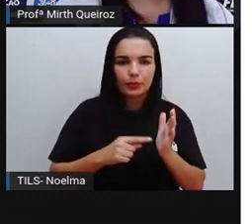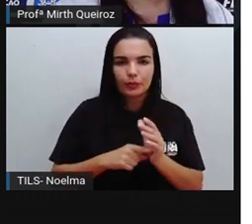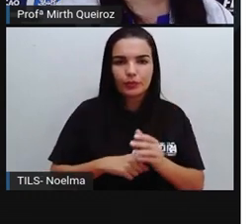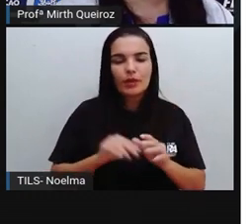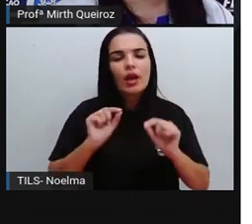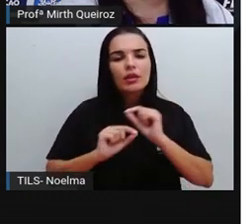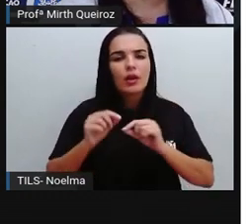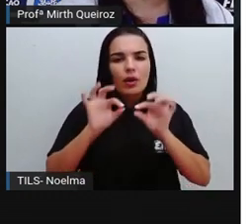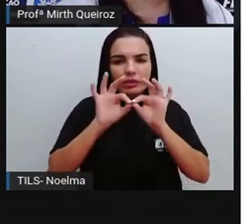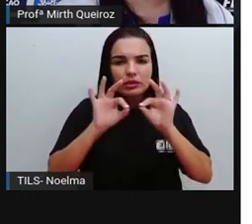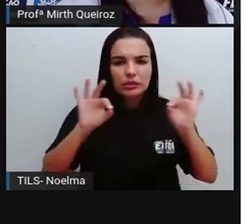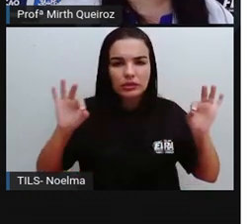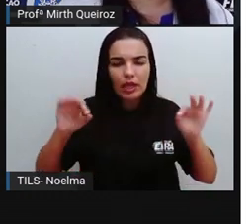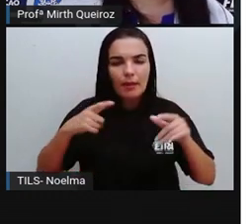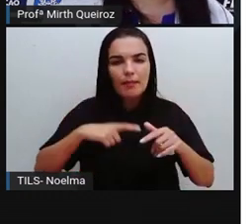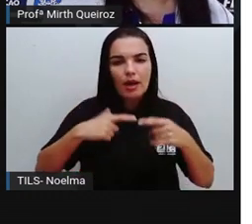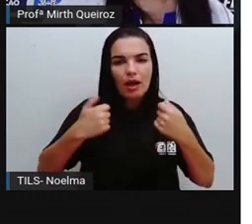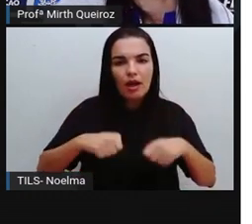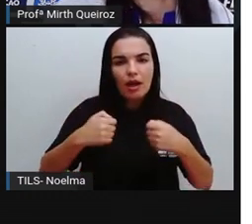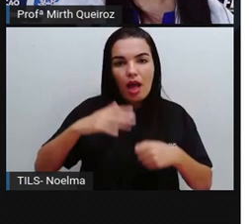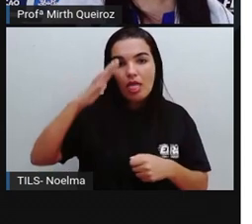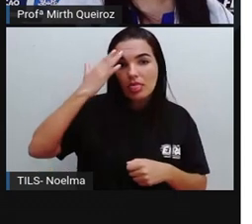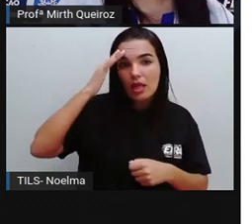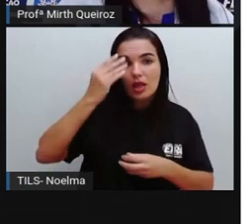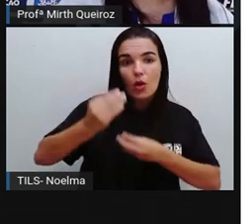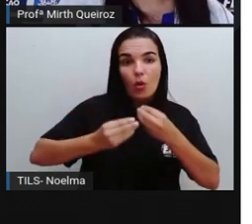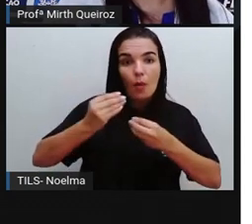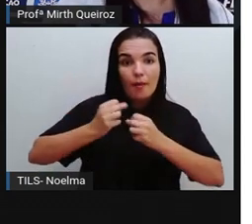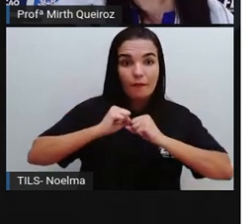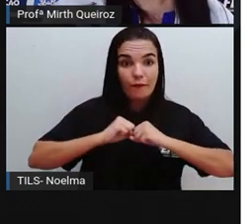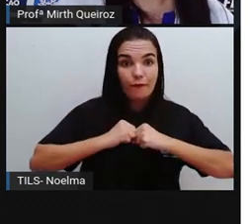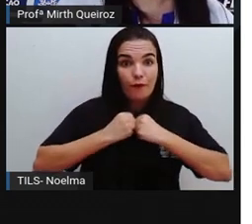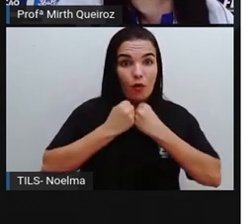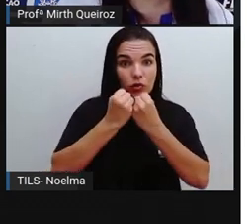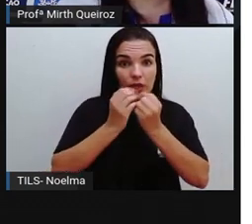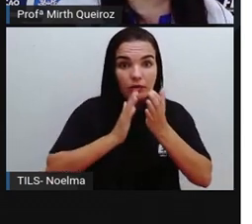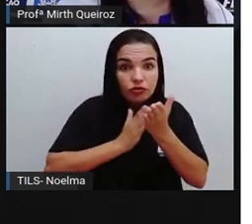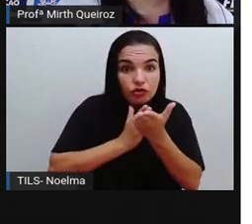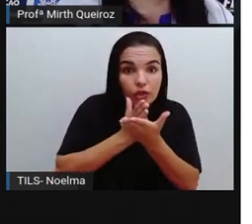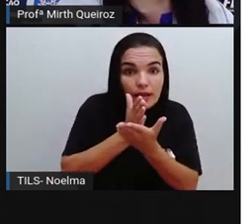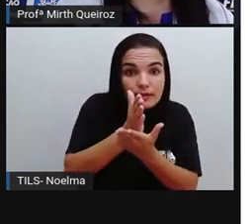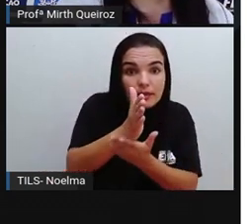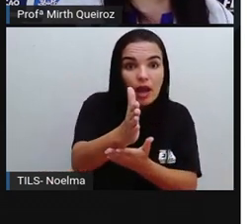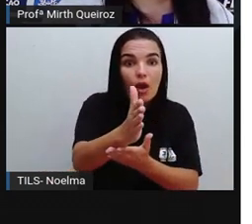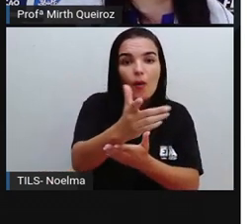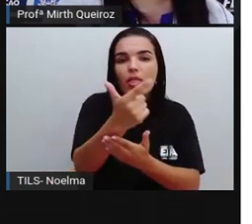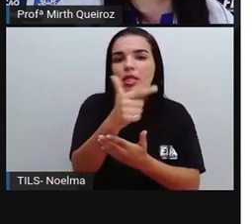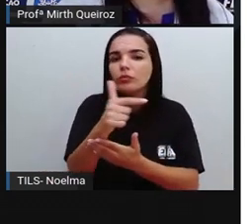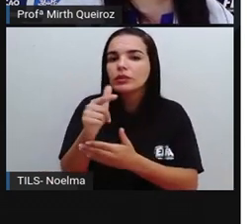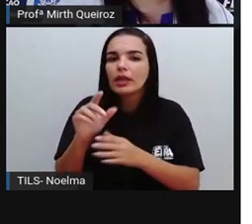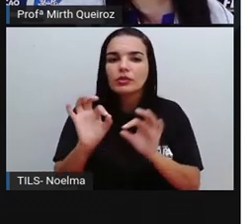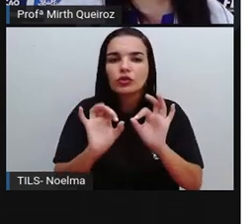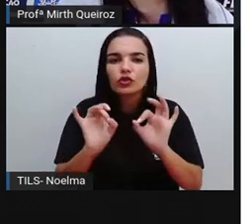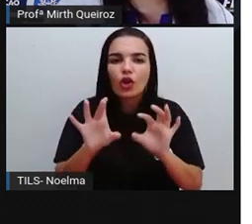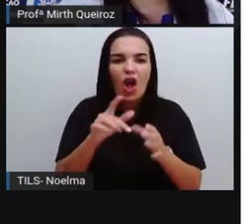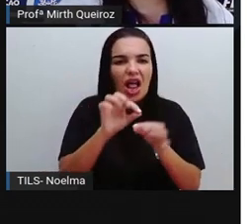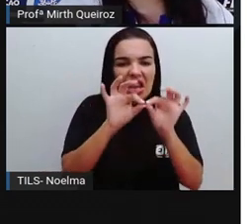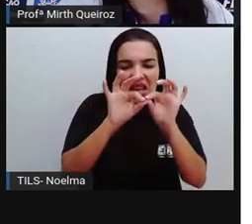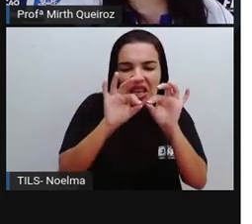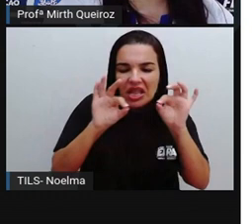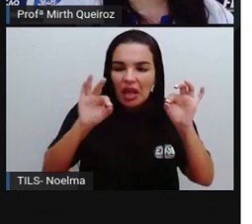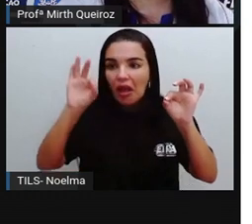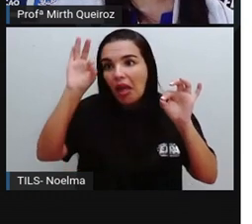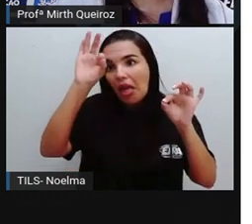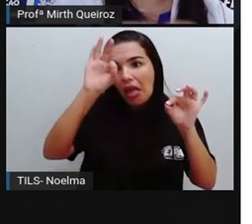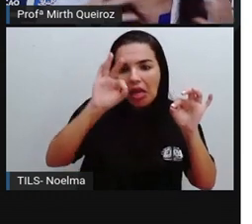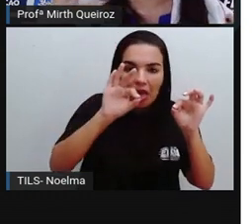Essa linha deve ser entendida como força e direção, e não apenas como linha de